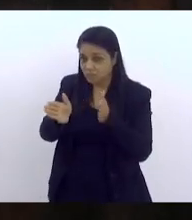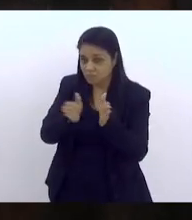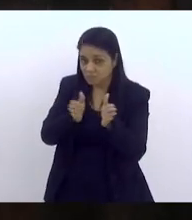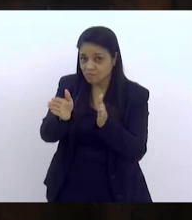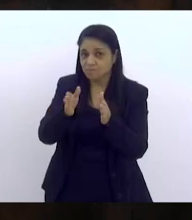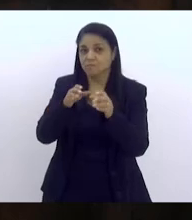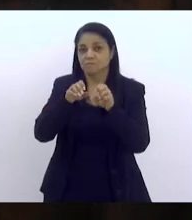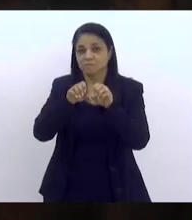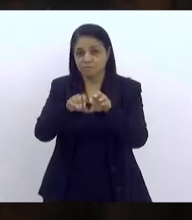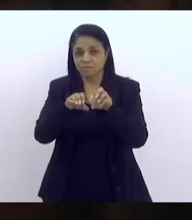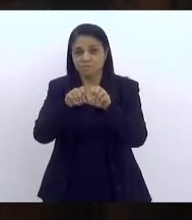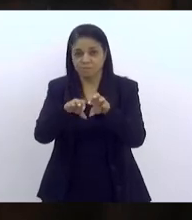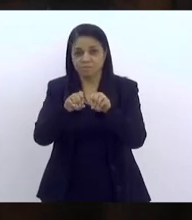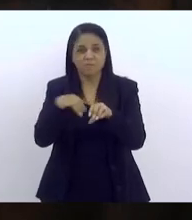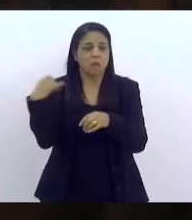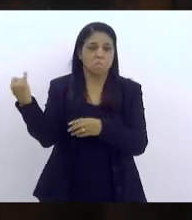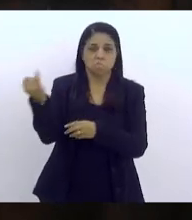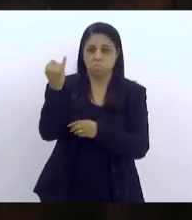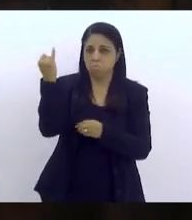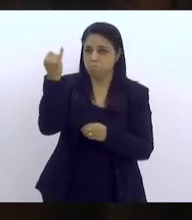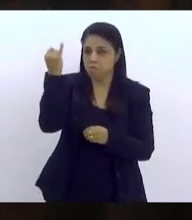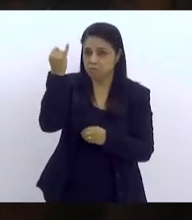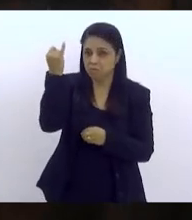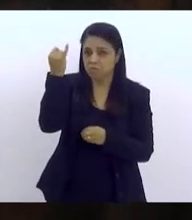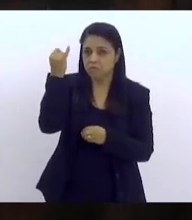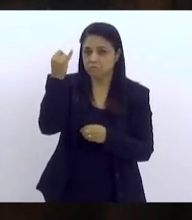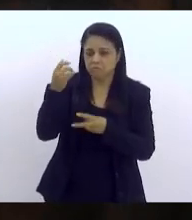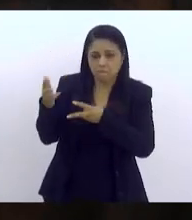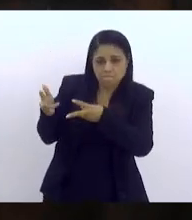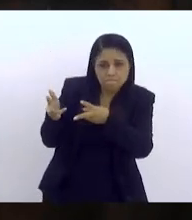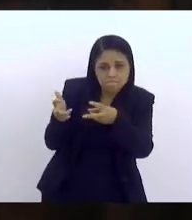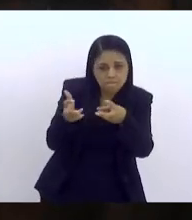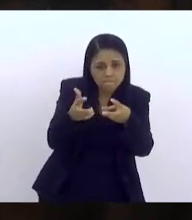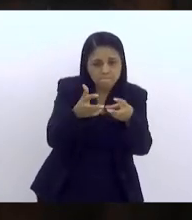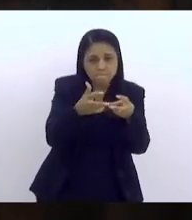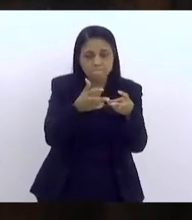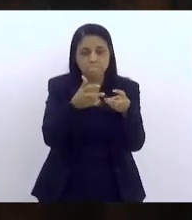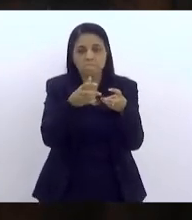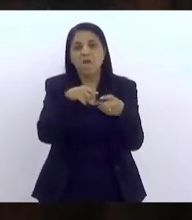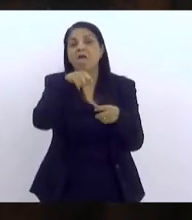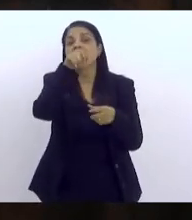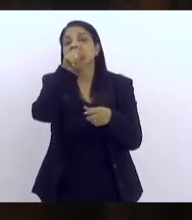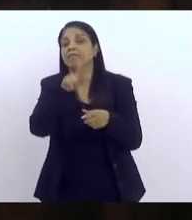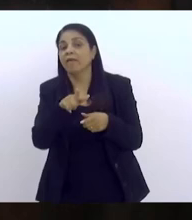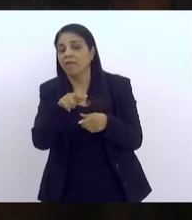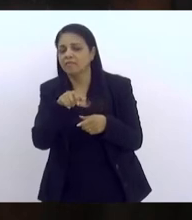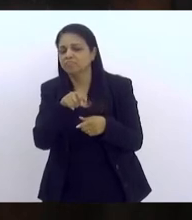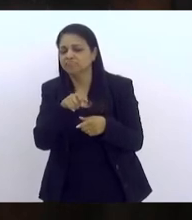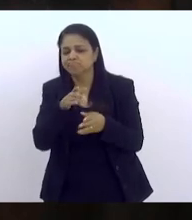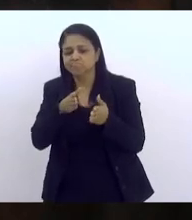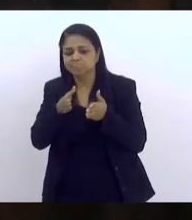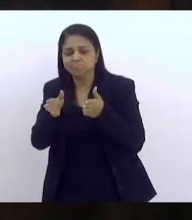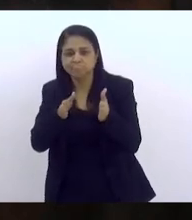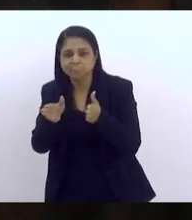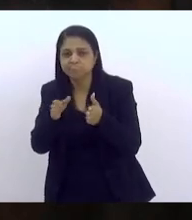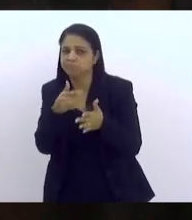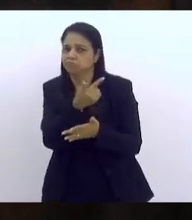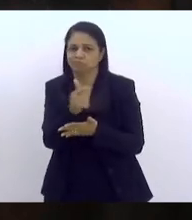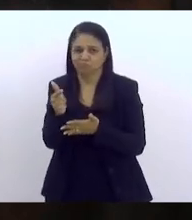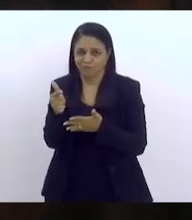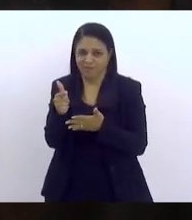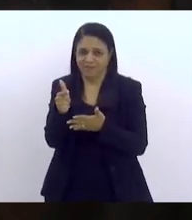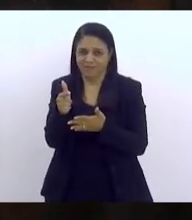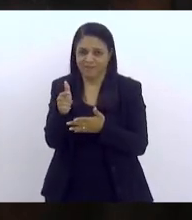educação e a importância de nós diagnosticarmos também quem é que não tem acesso à educação, por que